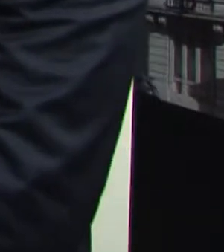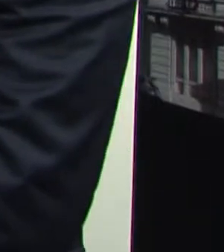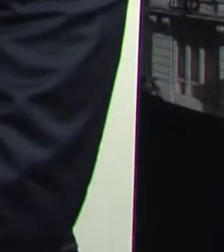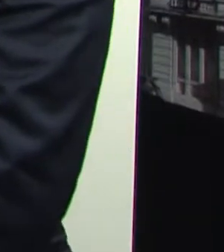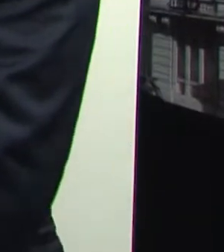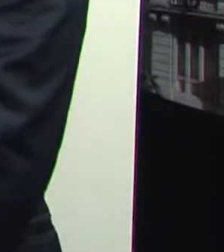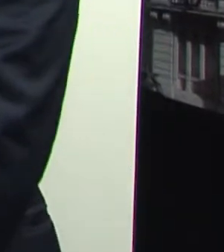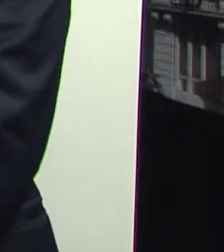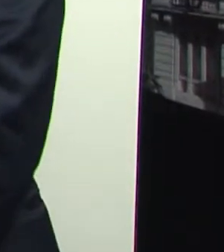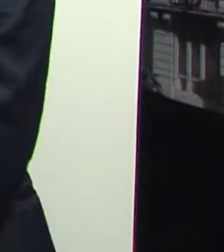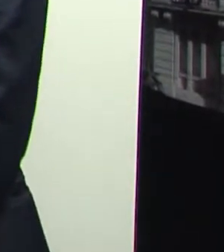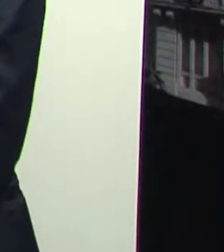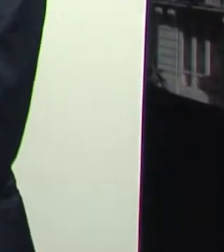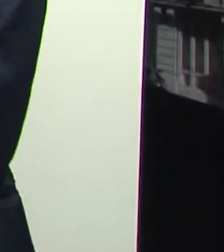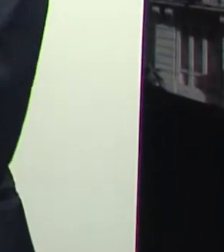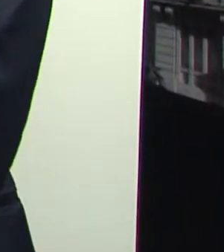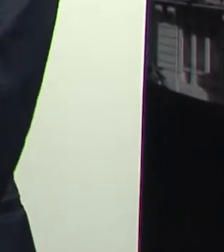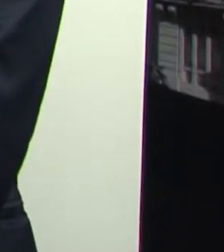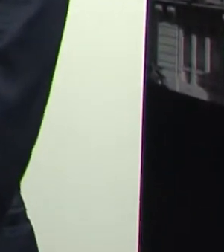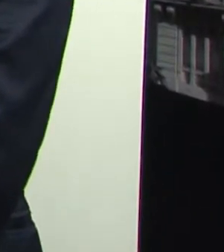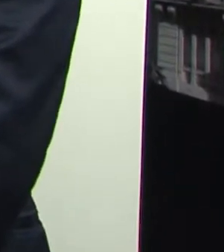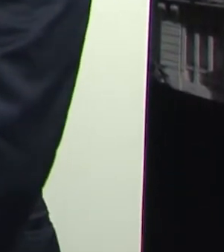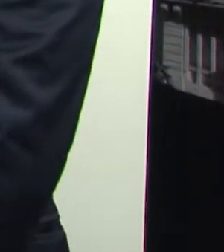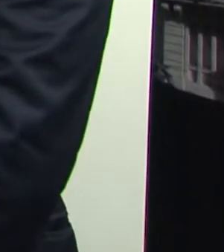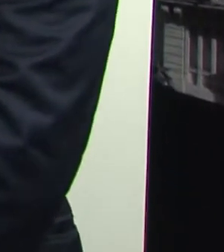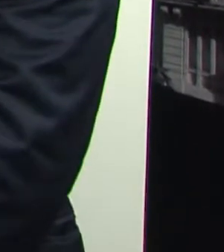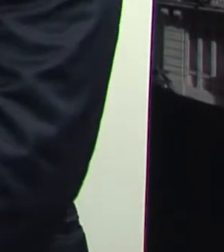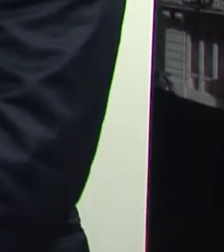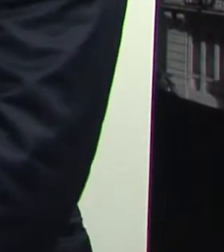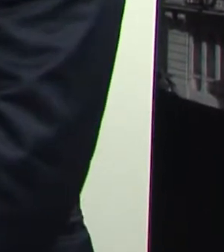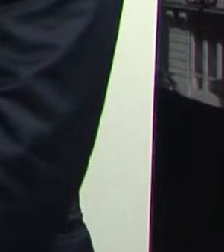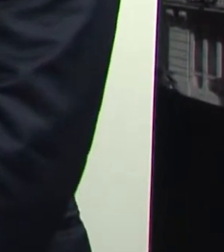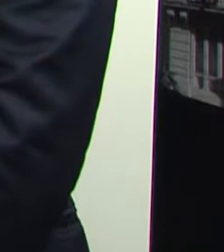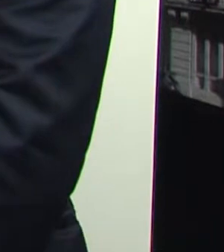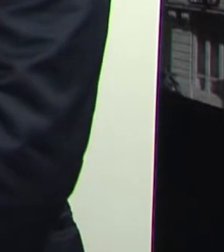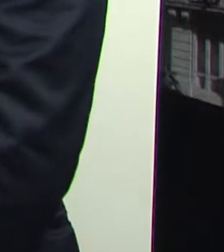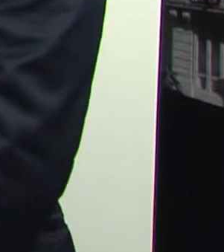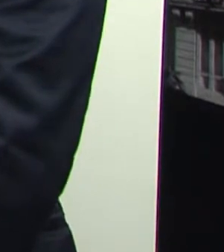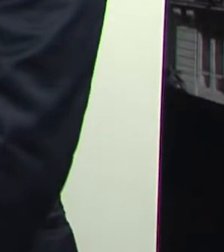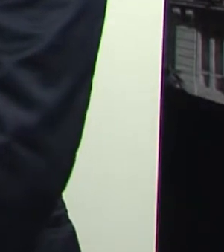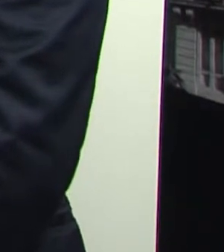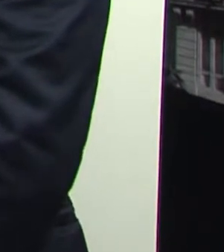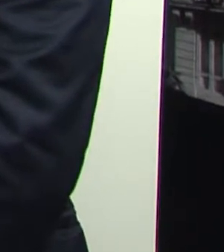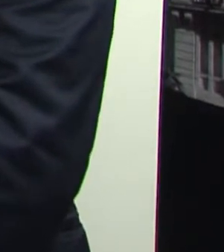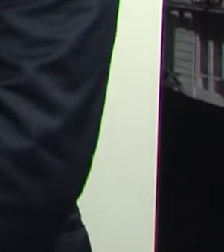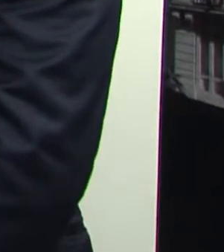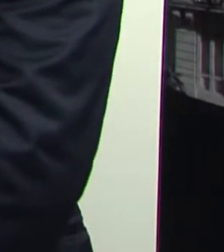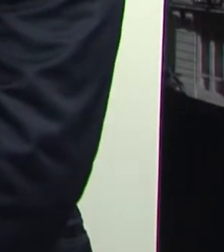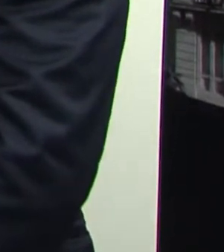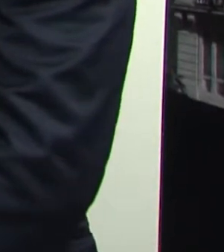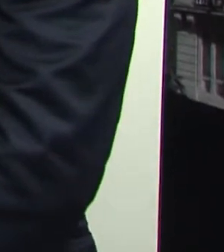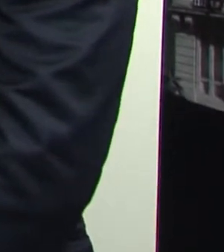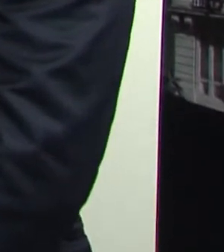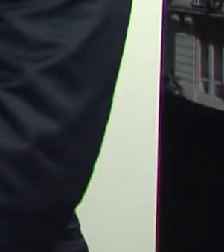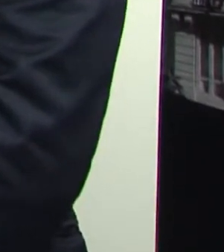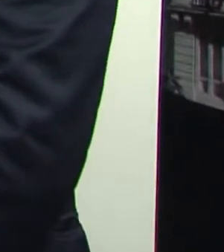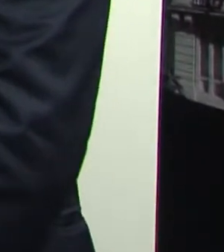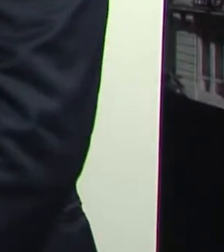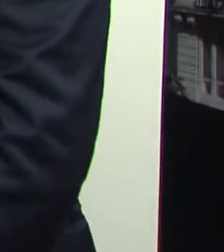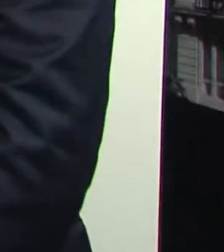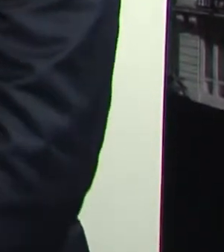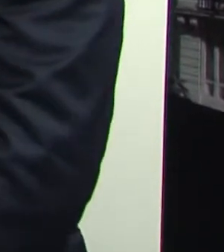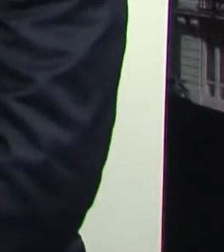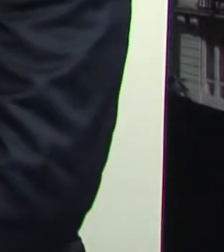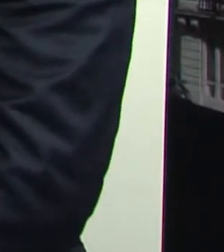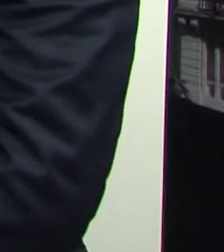que dizer o meu nome e o número do partido. E nós tivemos aqui na RDC TV um espaço generoso. Todos tiveram entrevista de uma